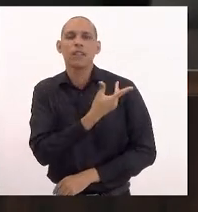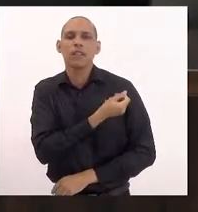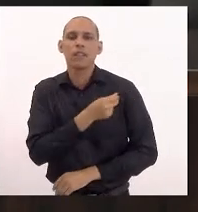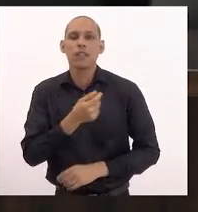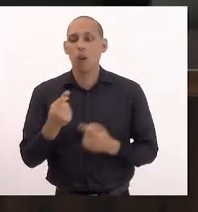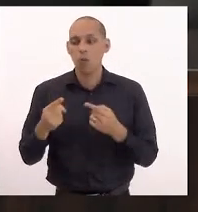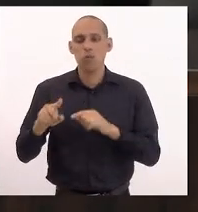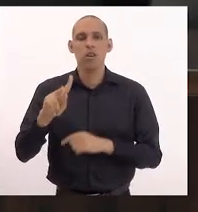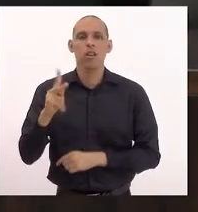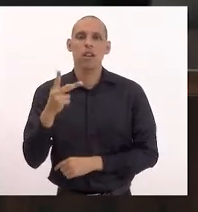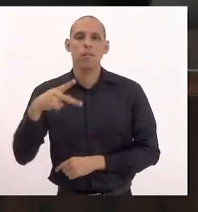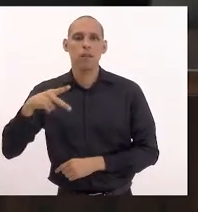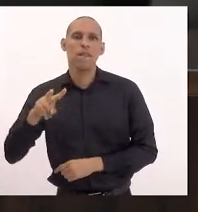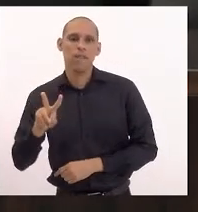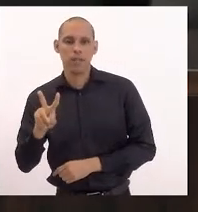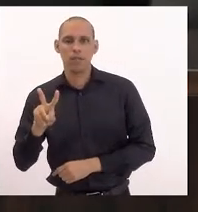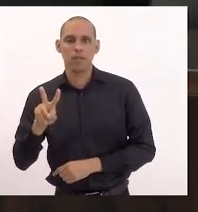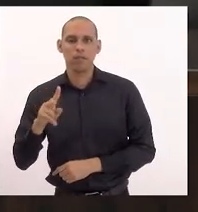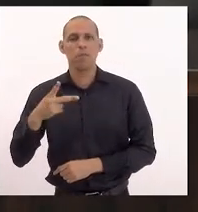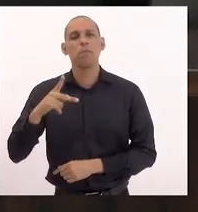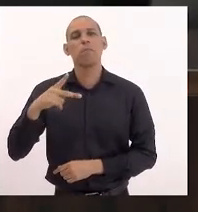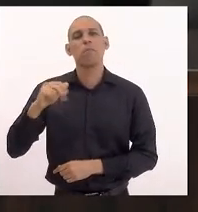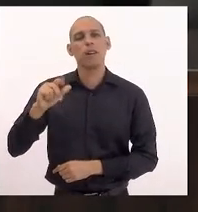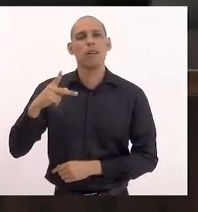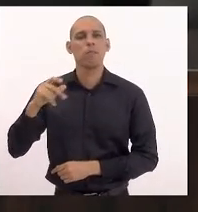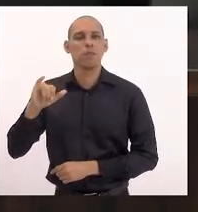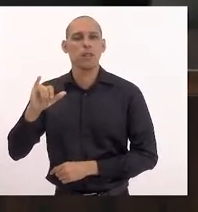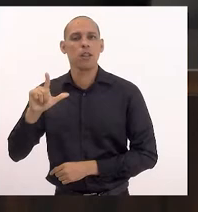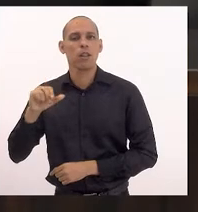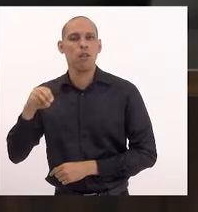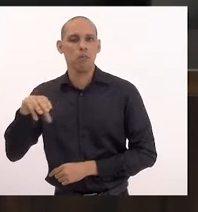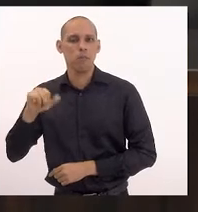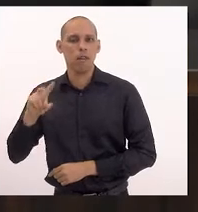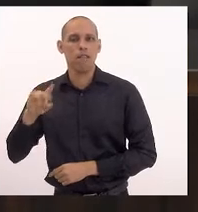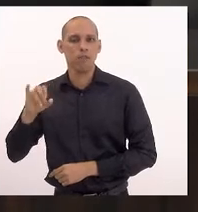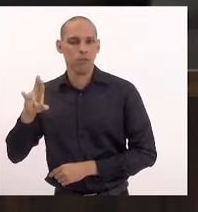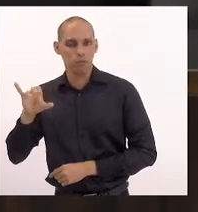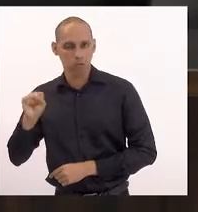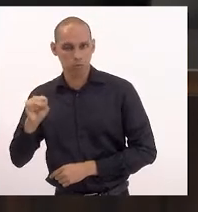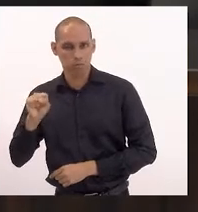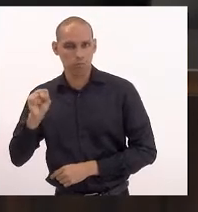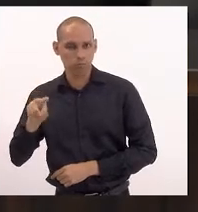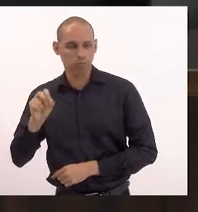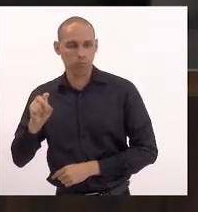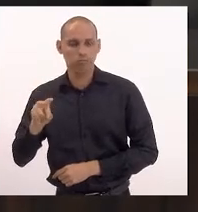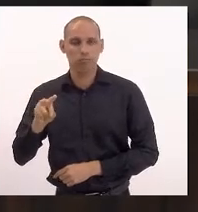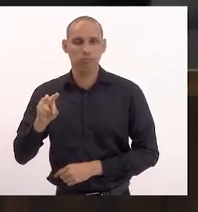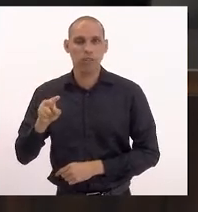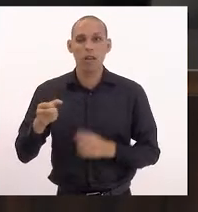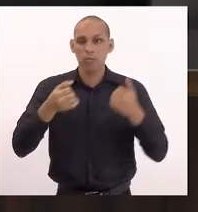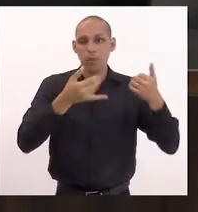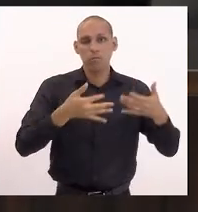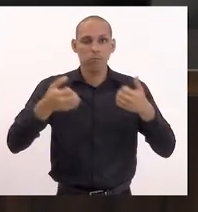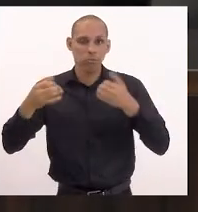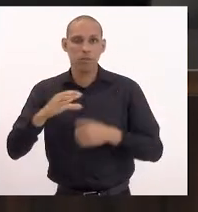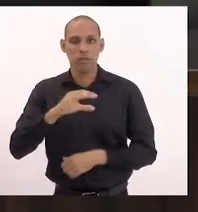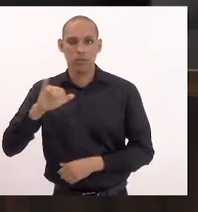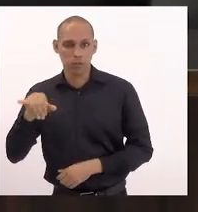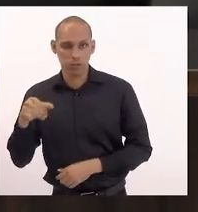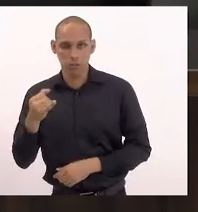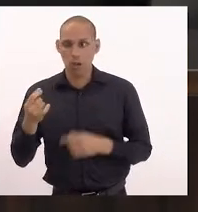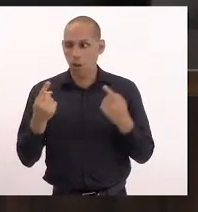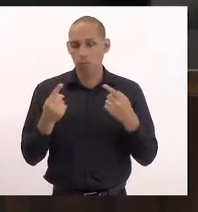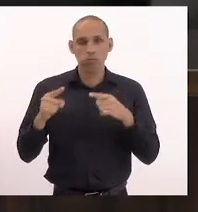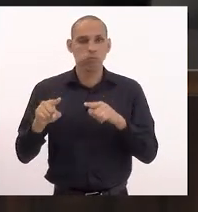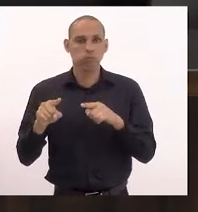papiloma vírus. Pareceres, as emendas de plenar da Comissão de Constituição e Justiça, contrário.